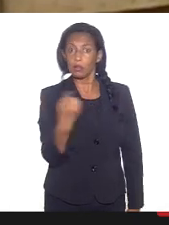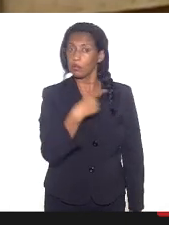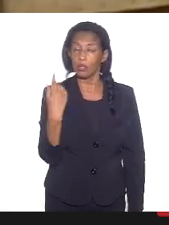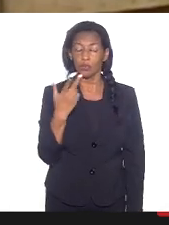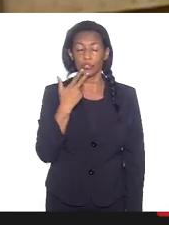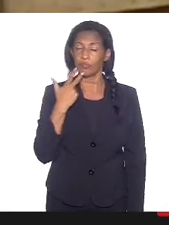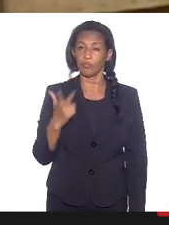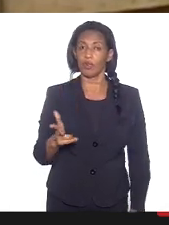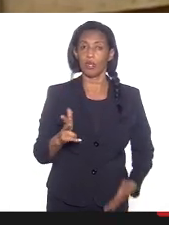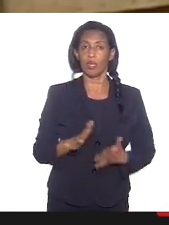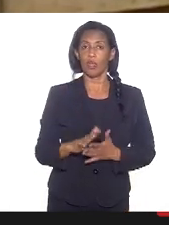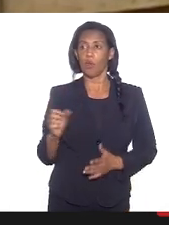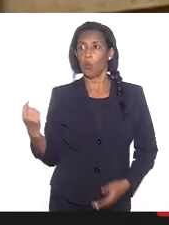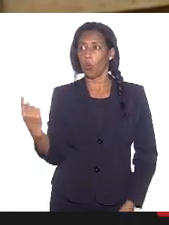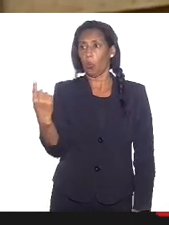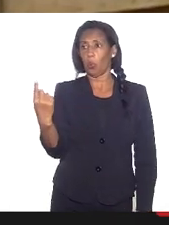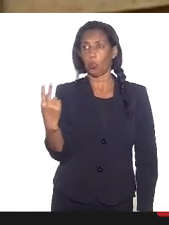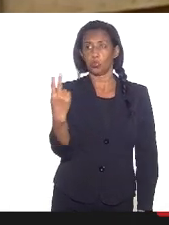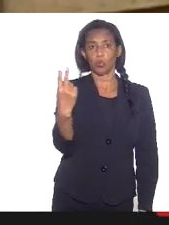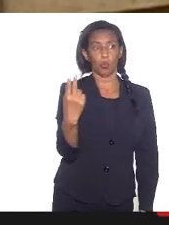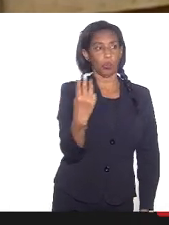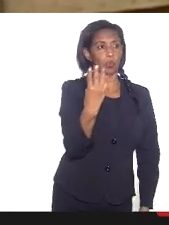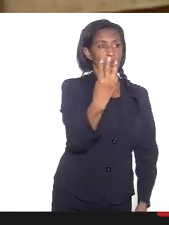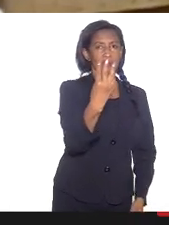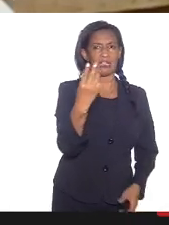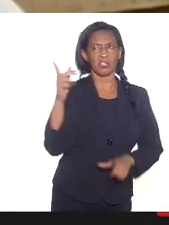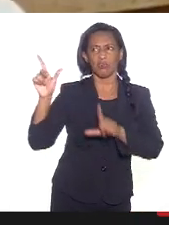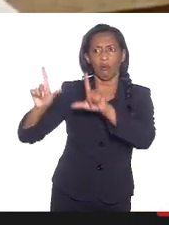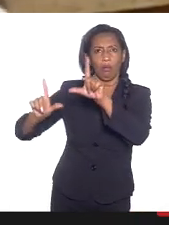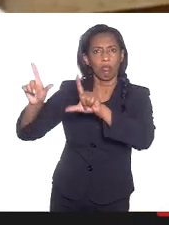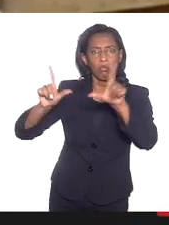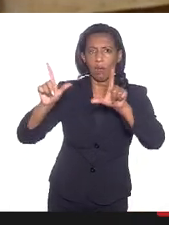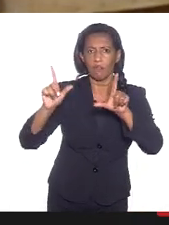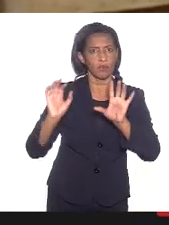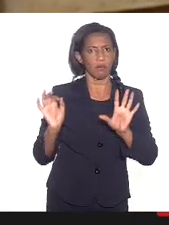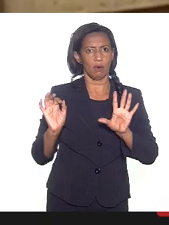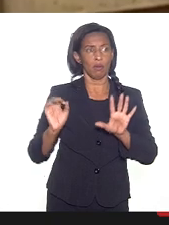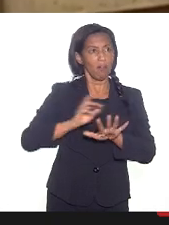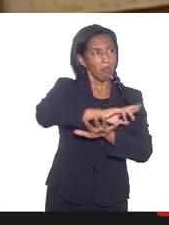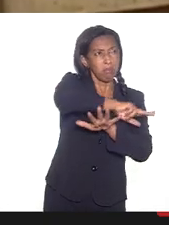não é de duas, três emissoras de rádio, não, nós estamos falando de centenas,